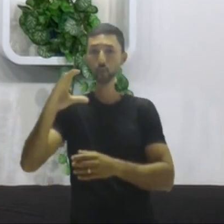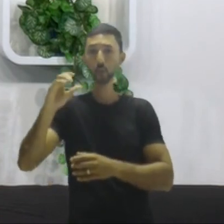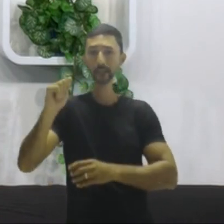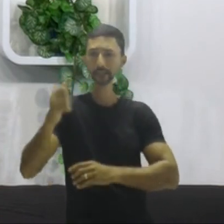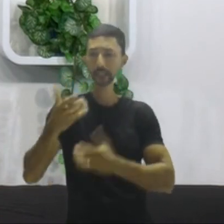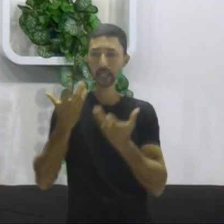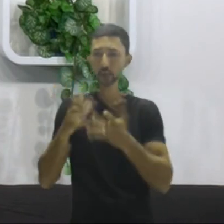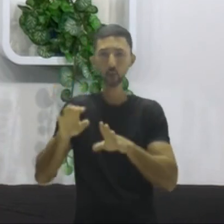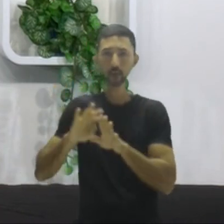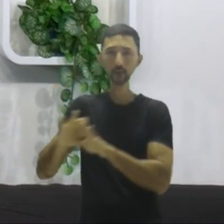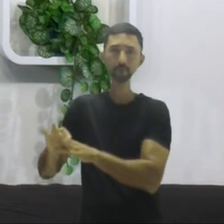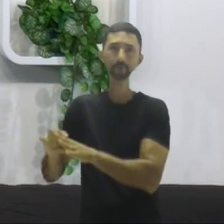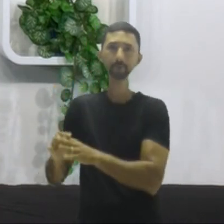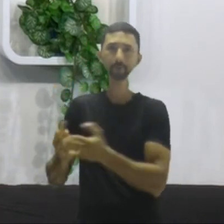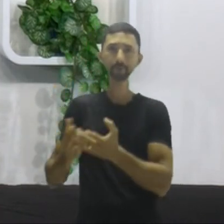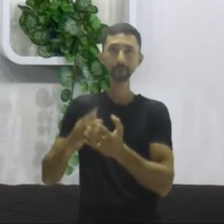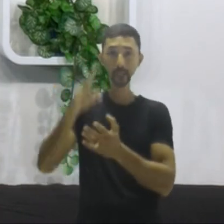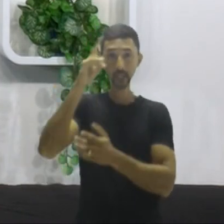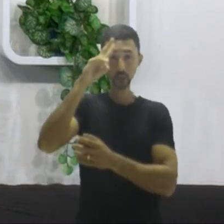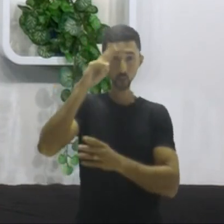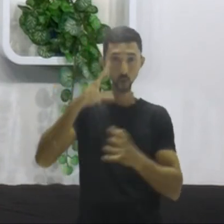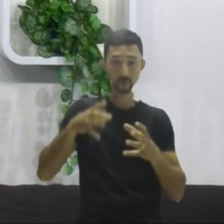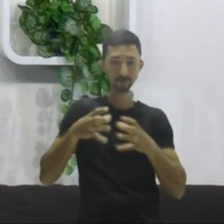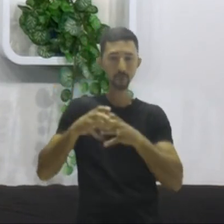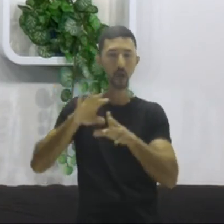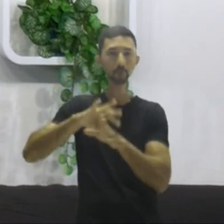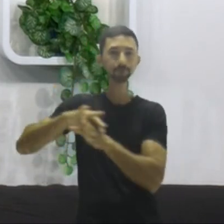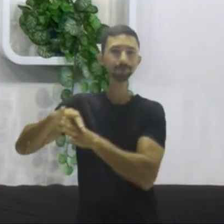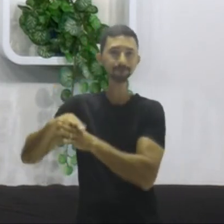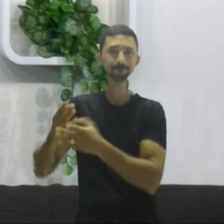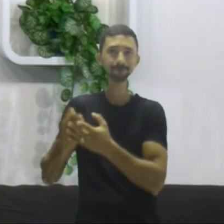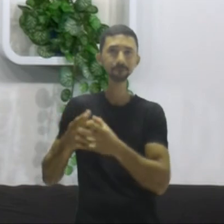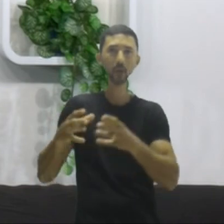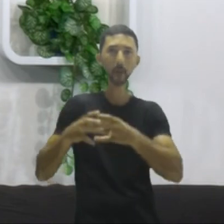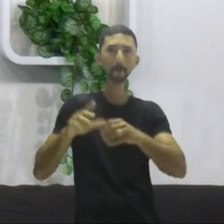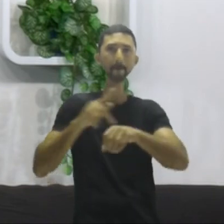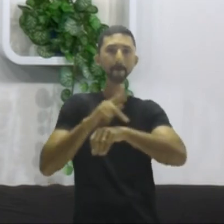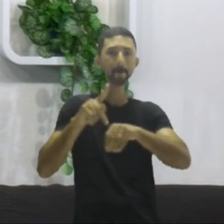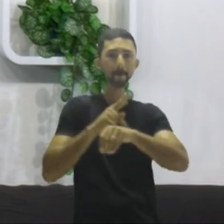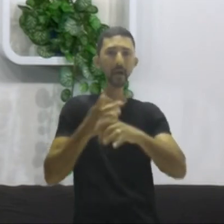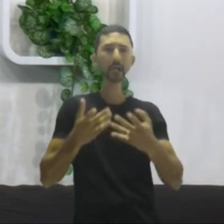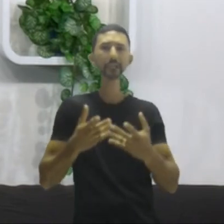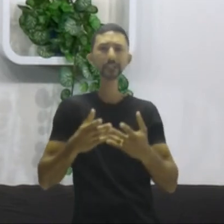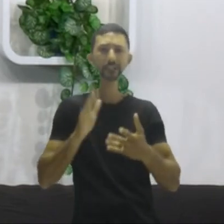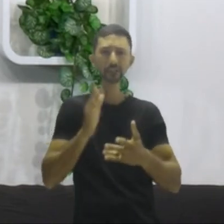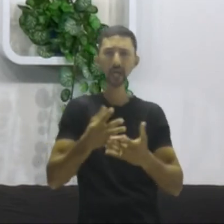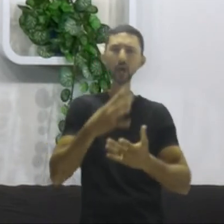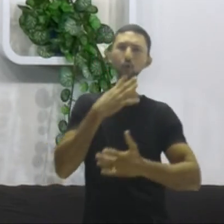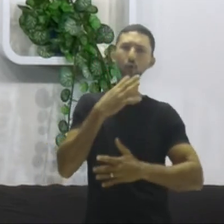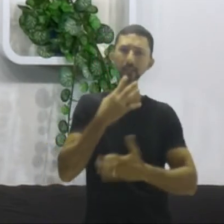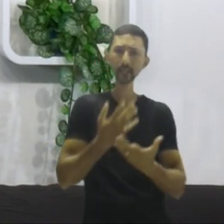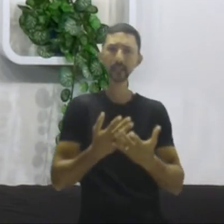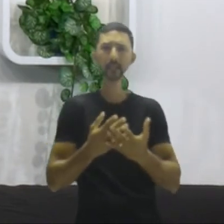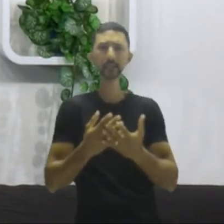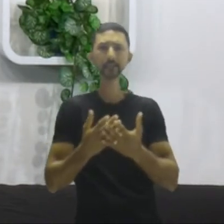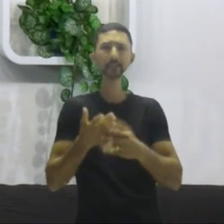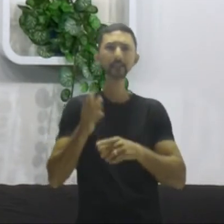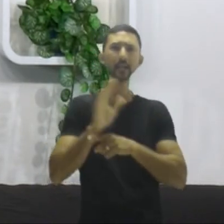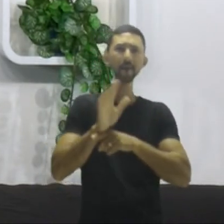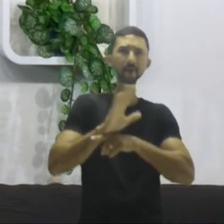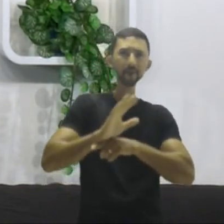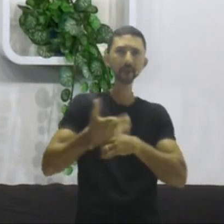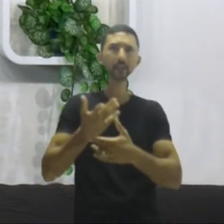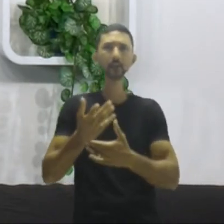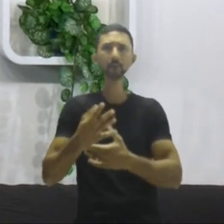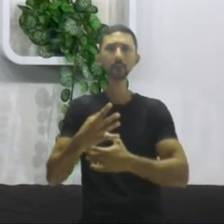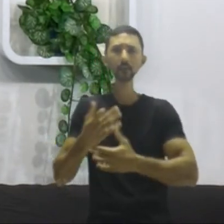parte. A Suíça tem um histórico de neutralidade que eu acho que você já ouviu falar, já viu em filmes. É comum